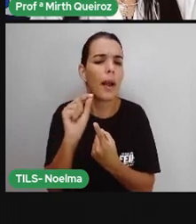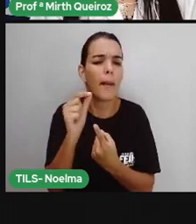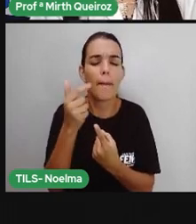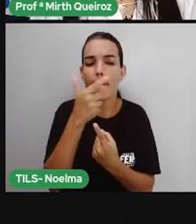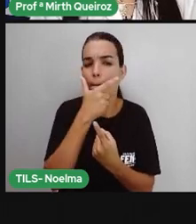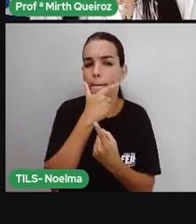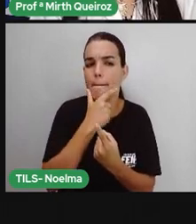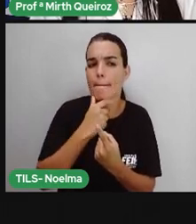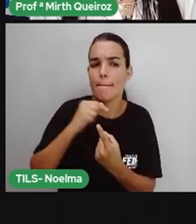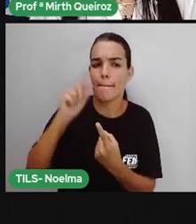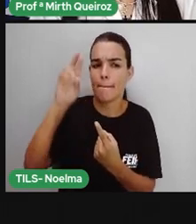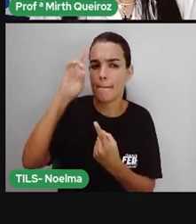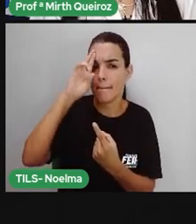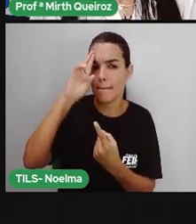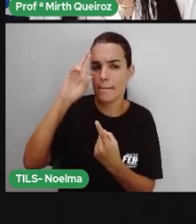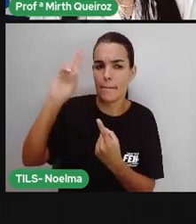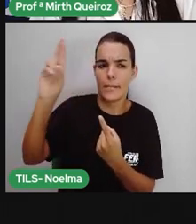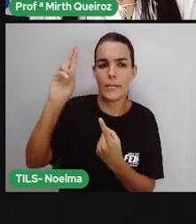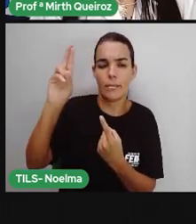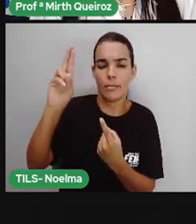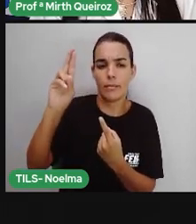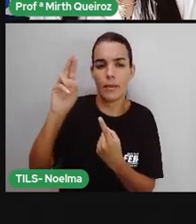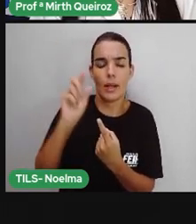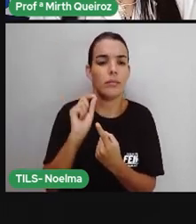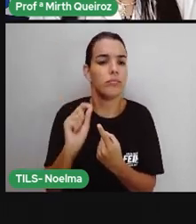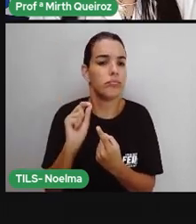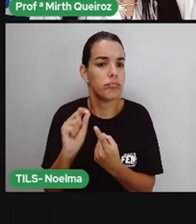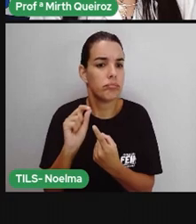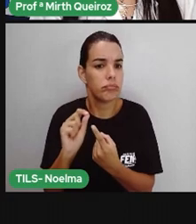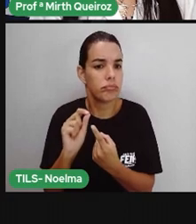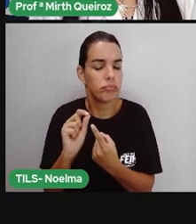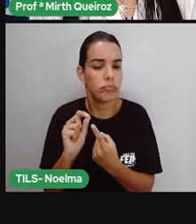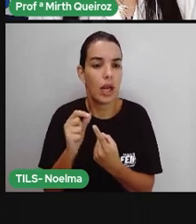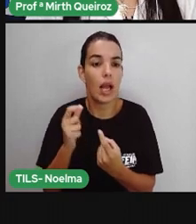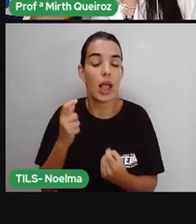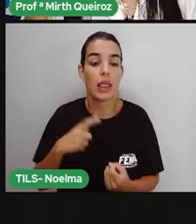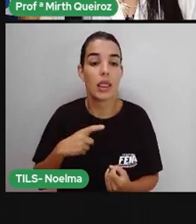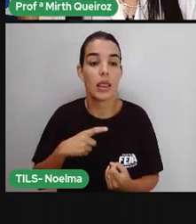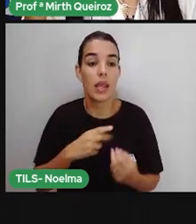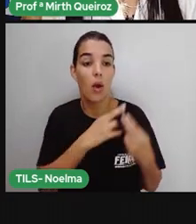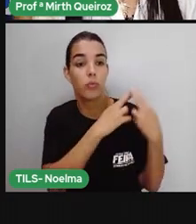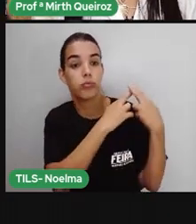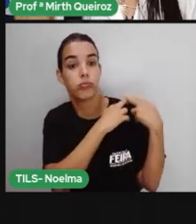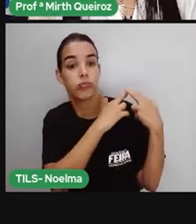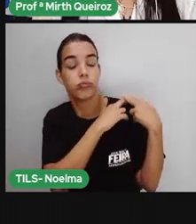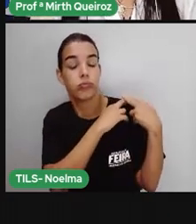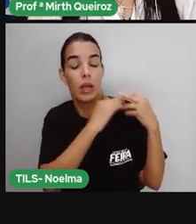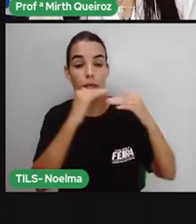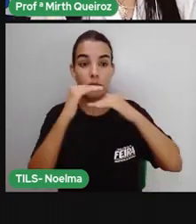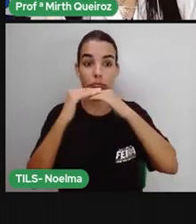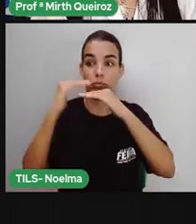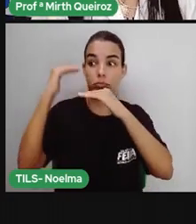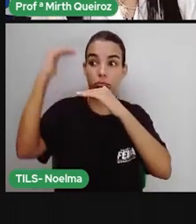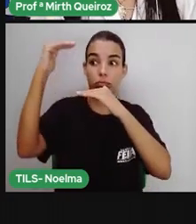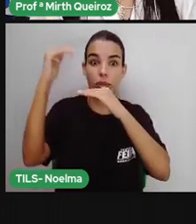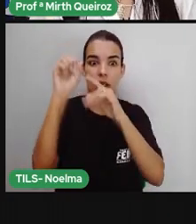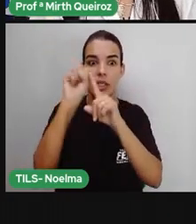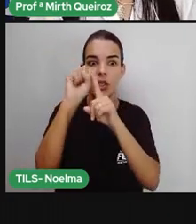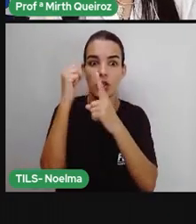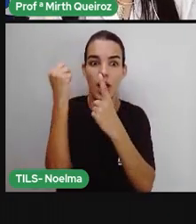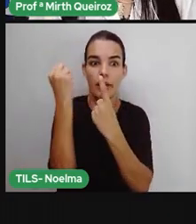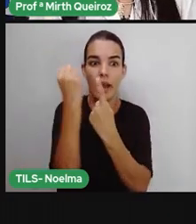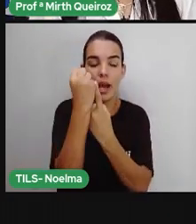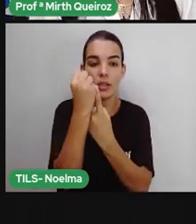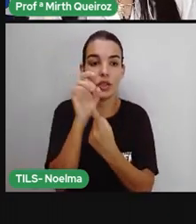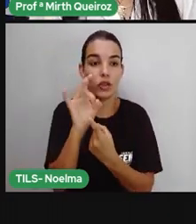sociedade patriarcal? Era uma sociedade em que quem estava no nível mais alto daquela sociedade eram senhores de